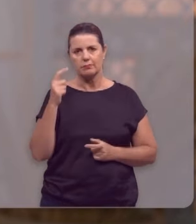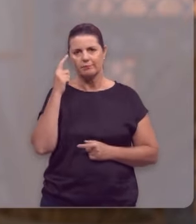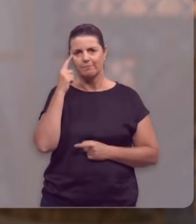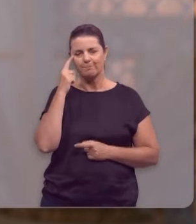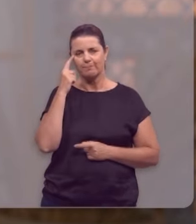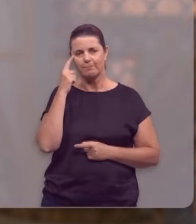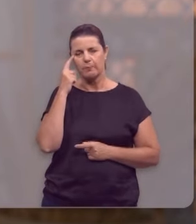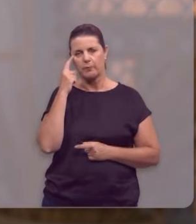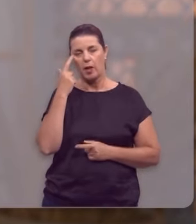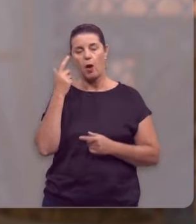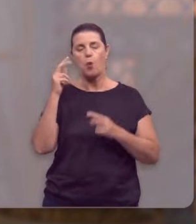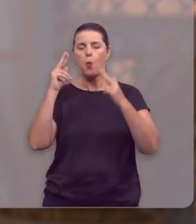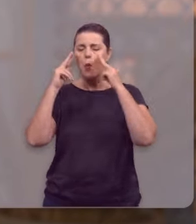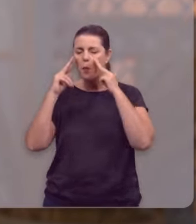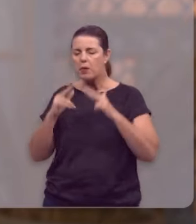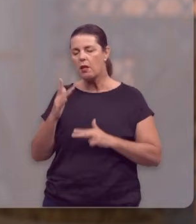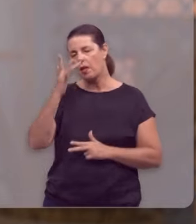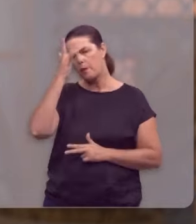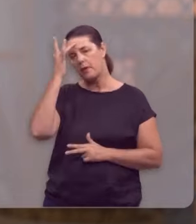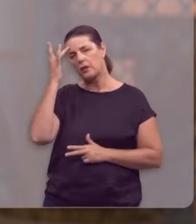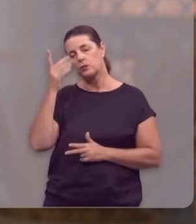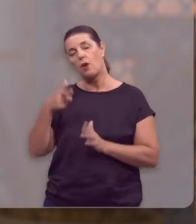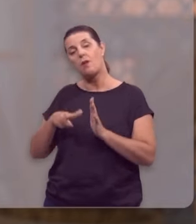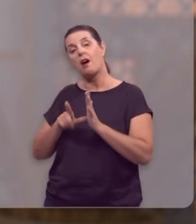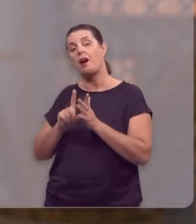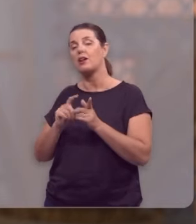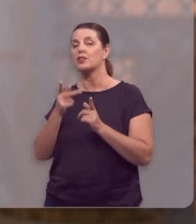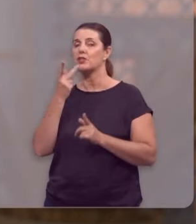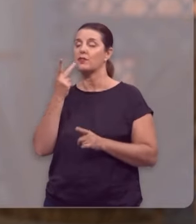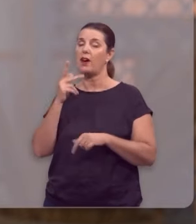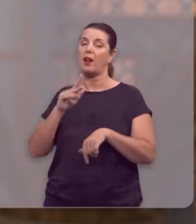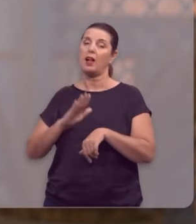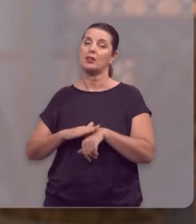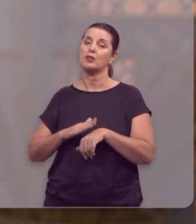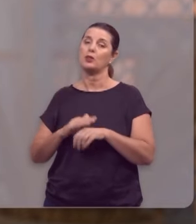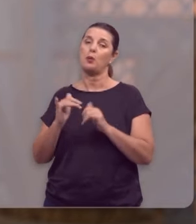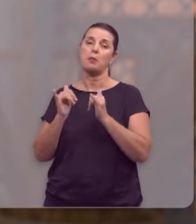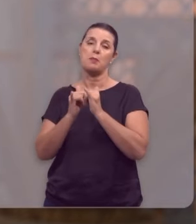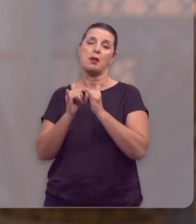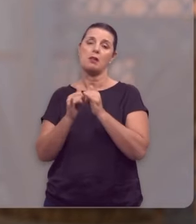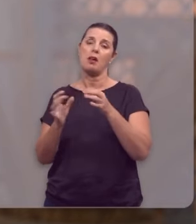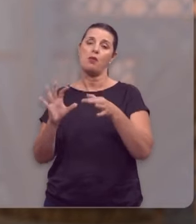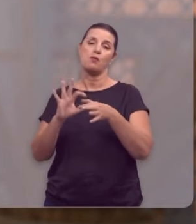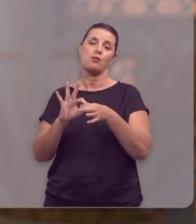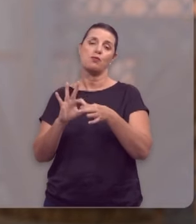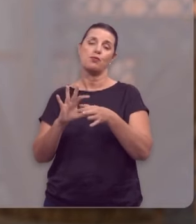Para não humilhar a pessoa antes de tratar do assunto do perdão e da reconciliação.